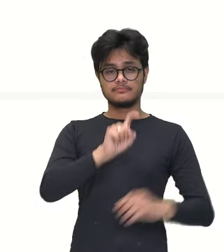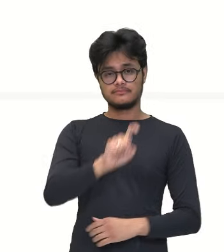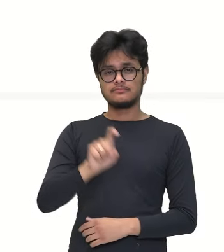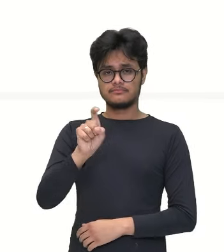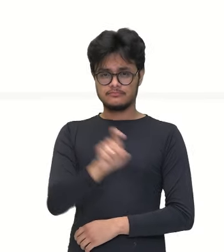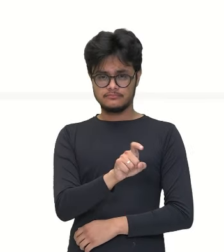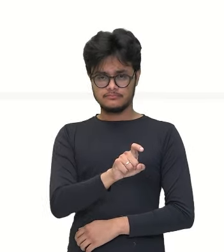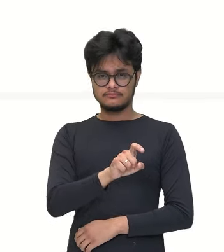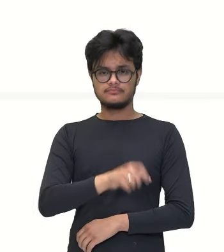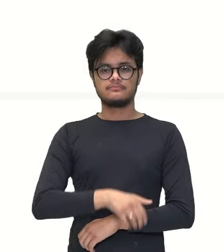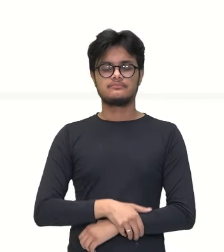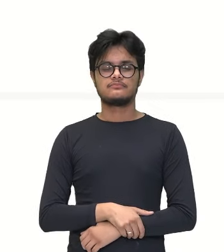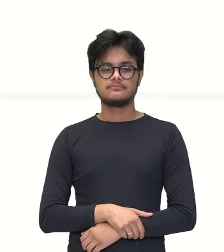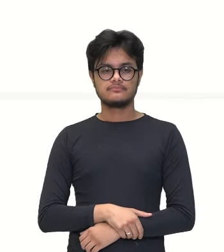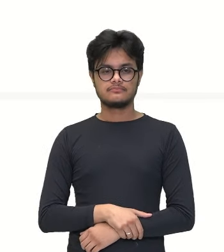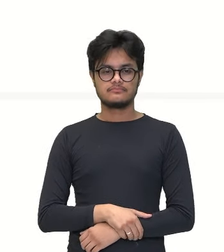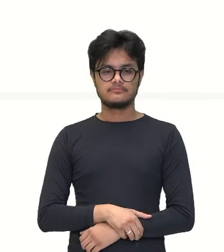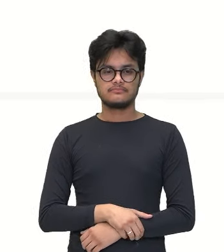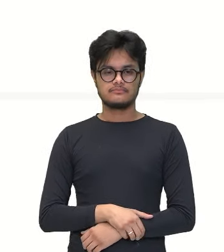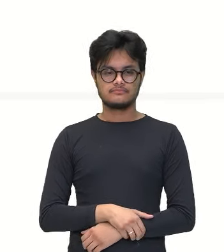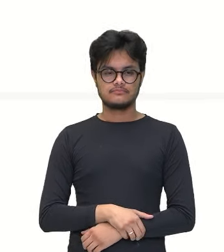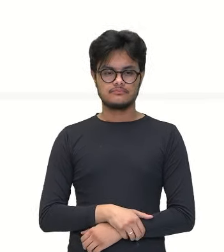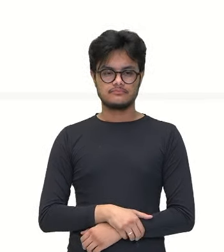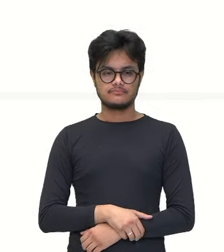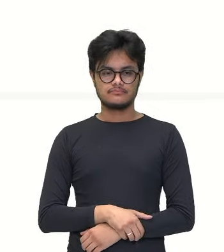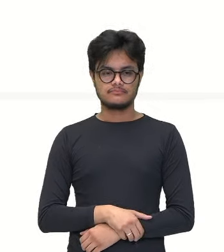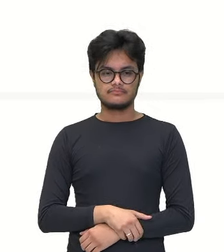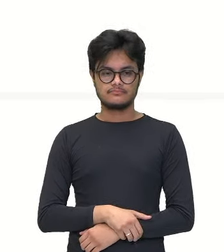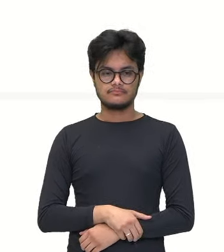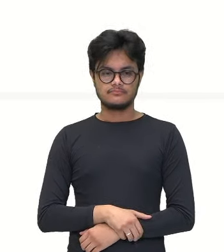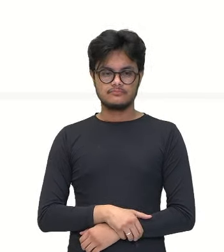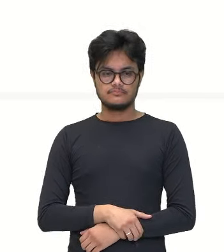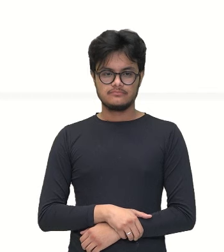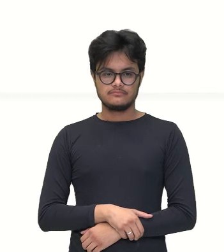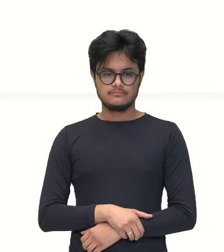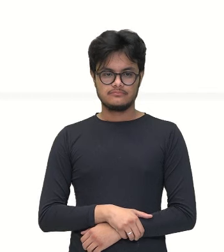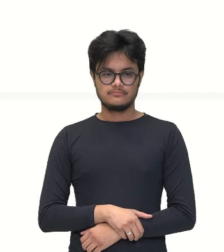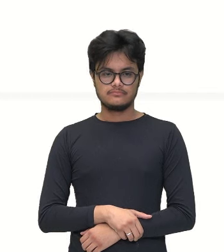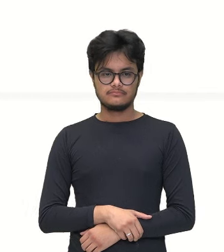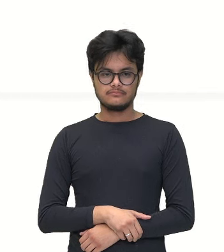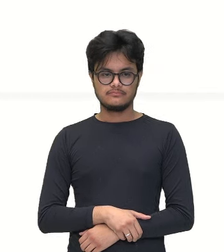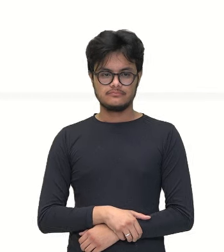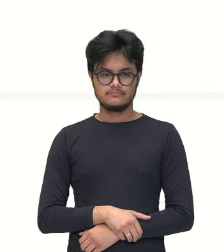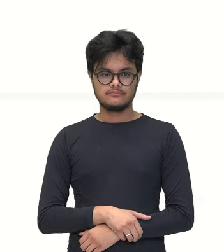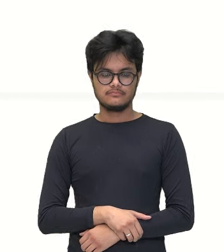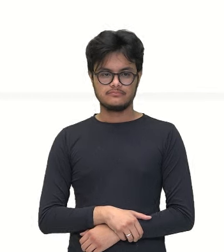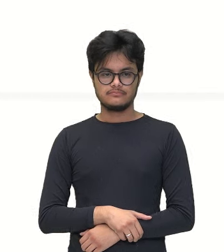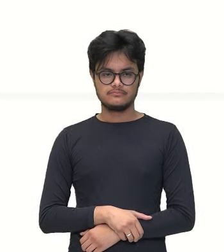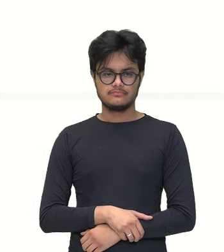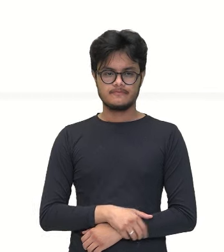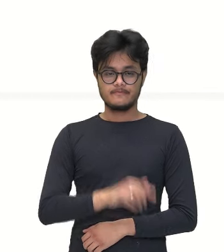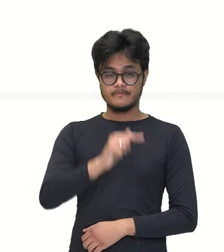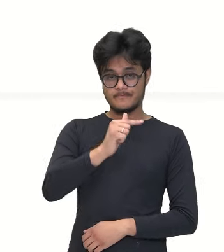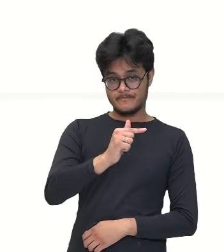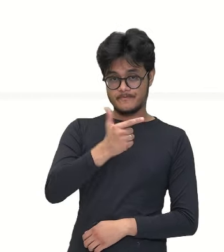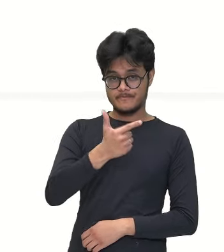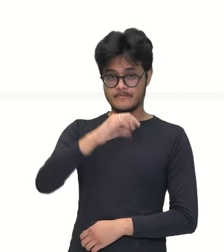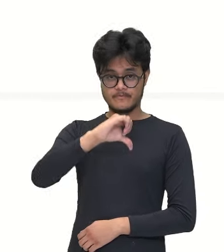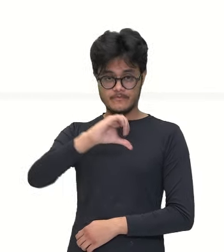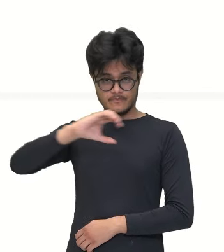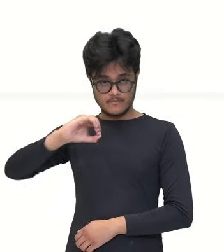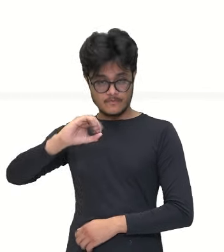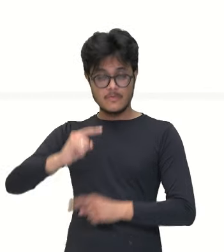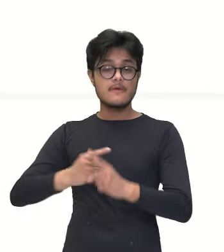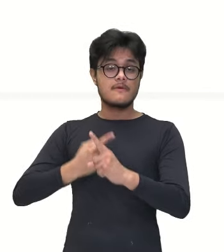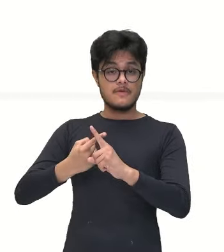600x, né? Igual a 7.290 vezes 100.